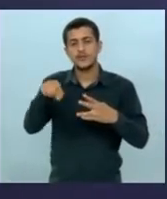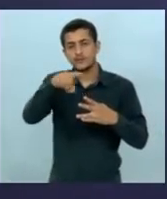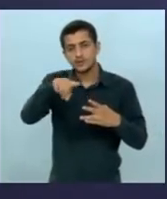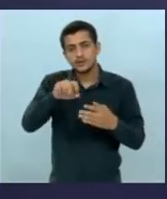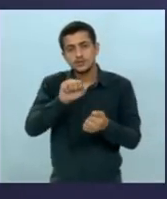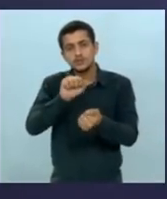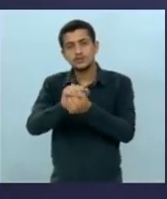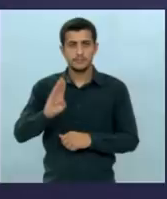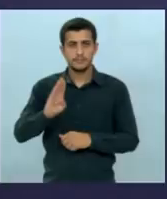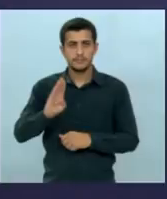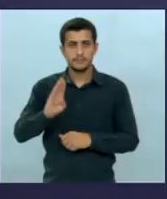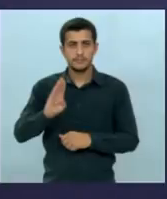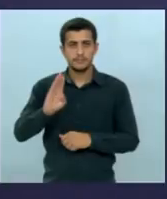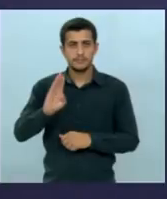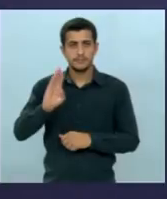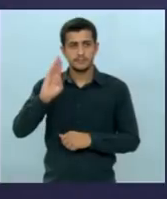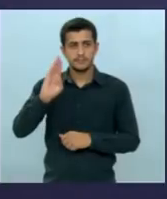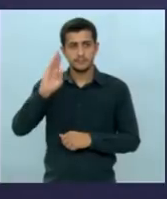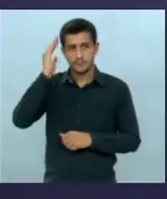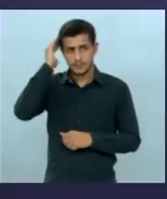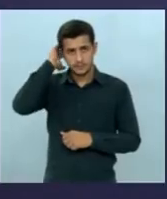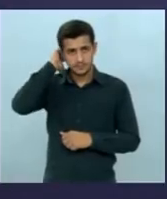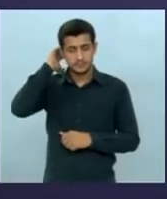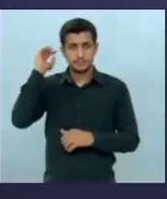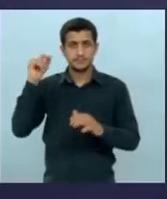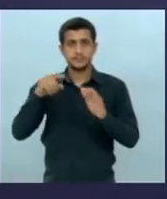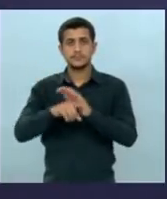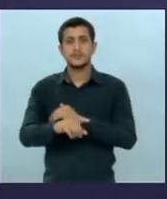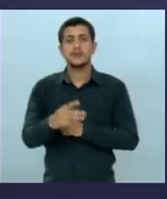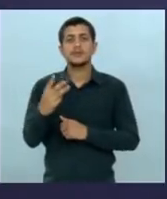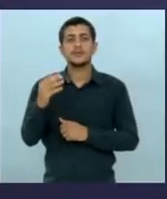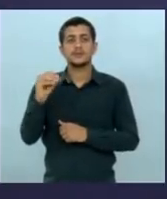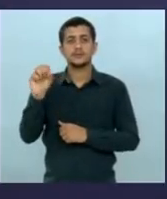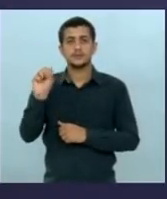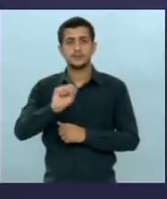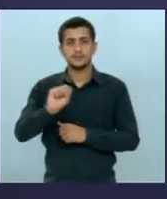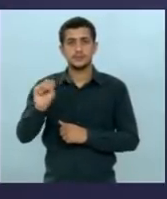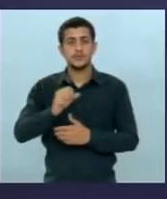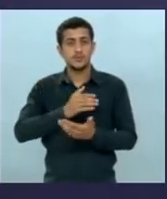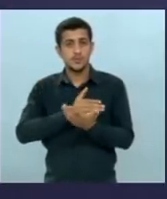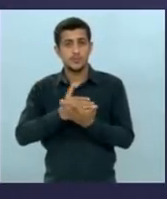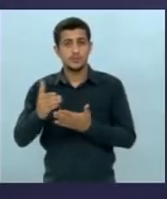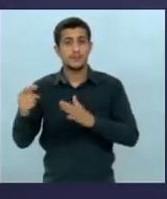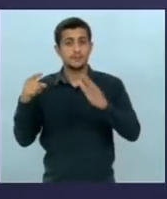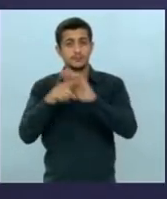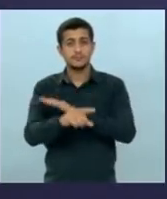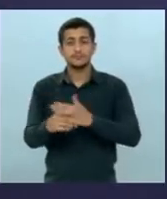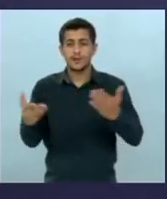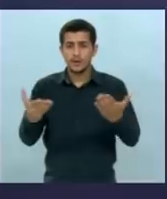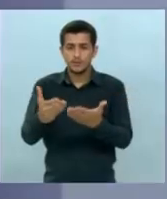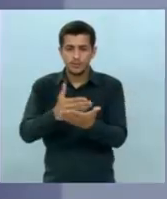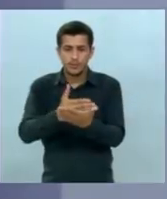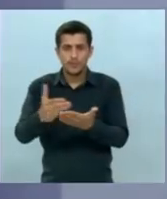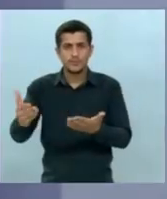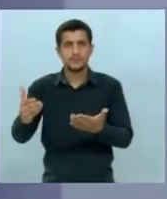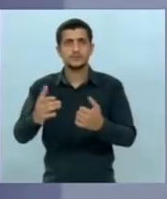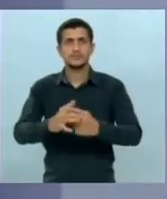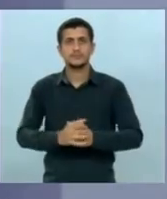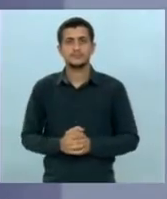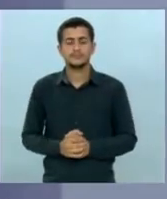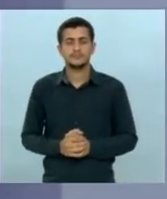acompanhando desde o início Alda Zambuja candidato o senhor tem 30 segundos para fazer a sua pergunta a partir de agora